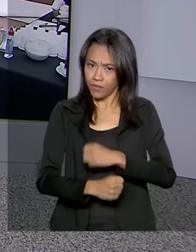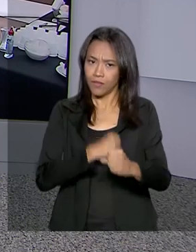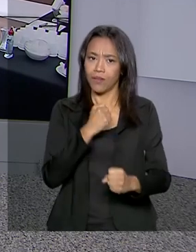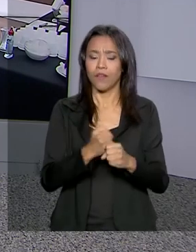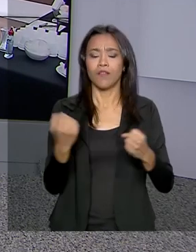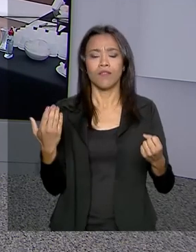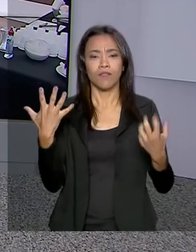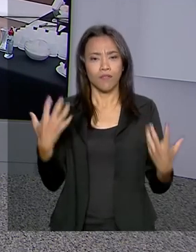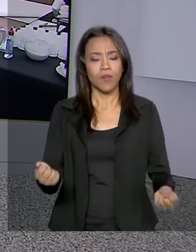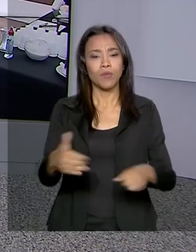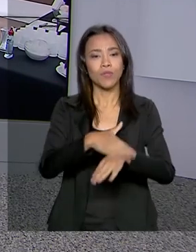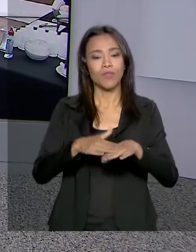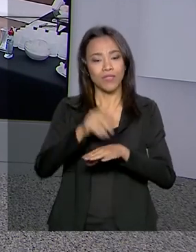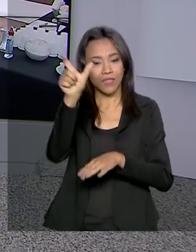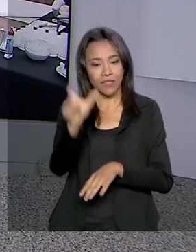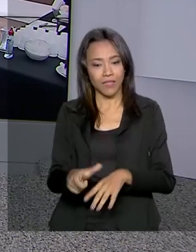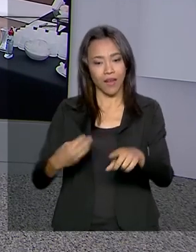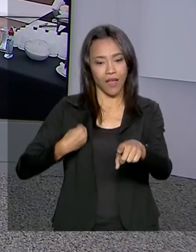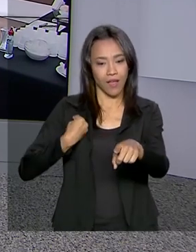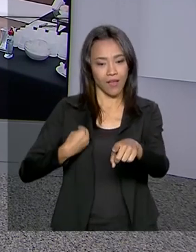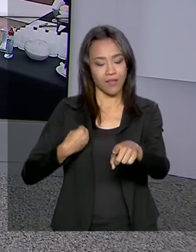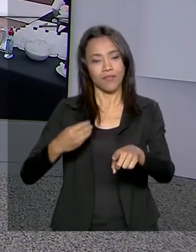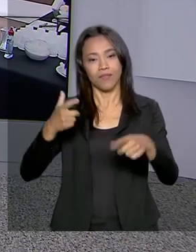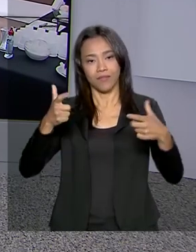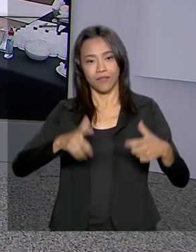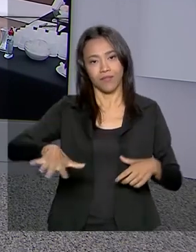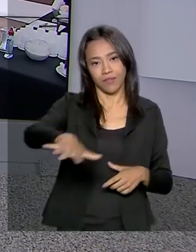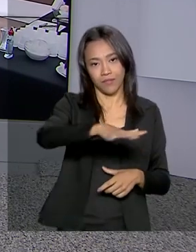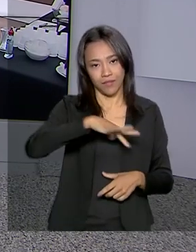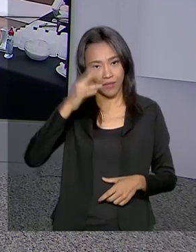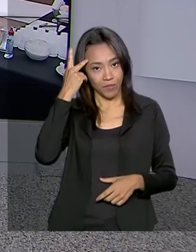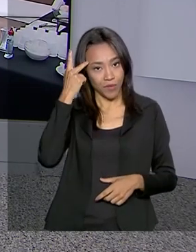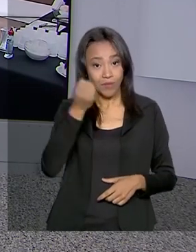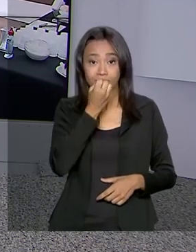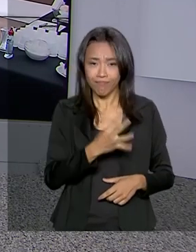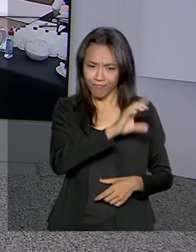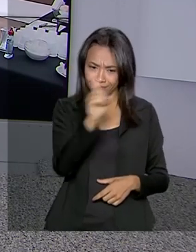Ricardo Ferraz, ele está lá na Bolsa de Valores. Olá, Ricardo, bom dia pra você.